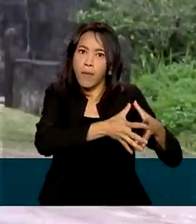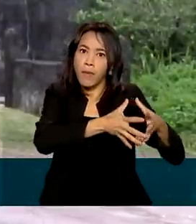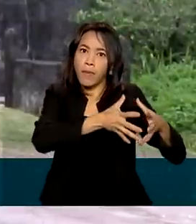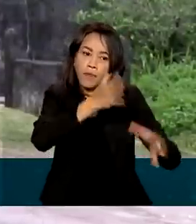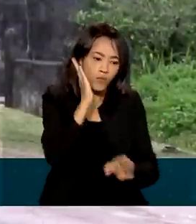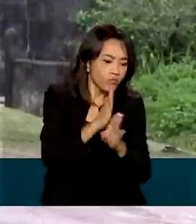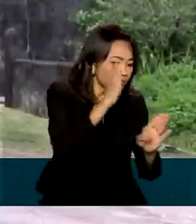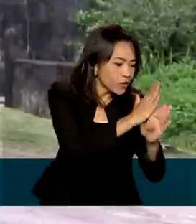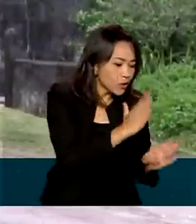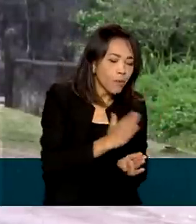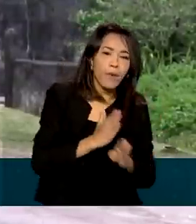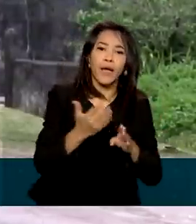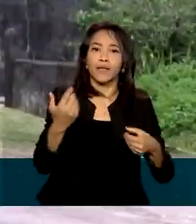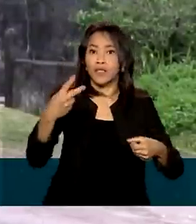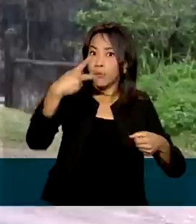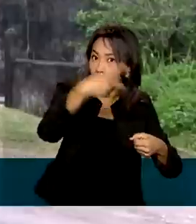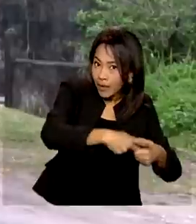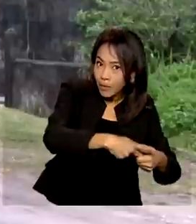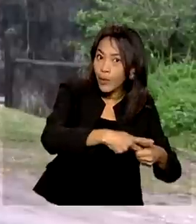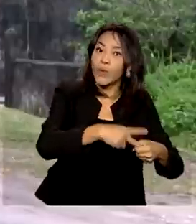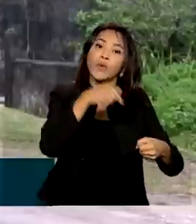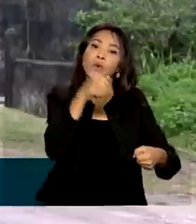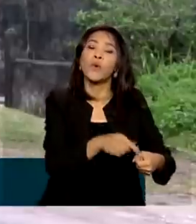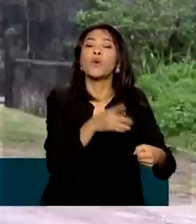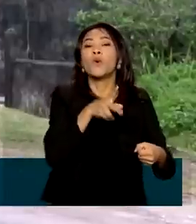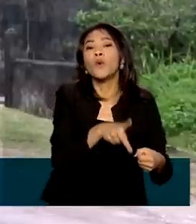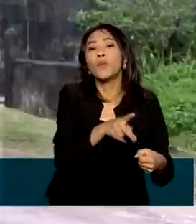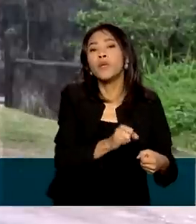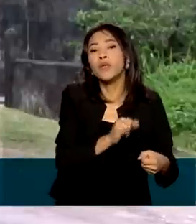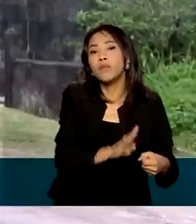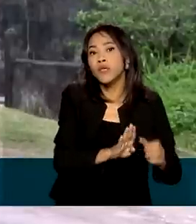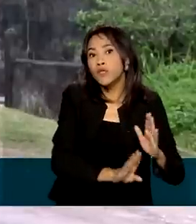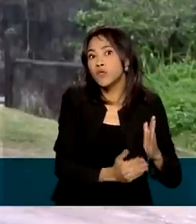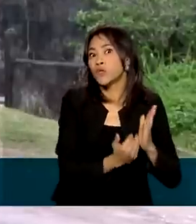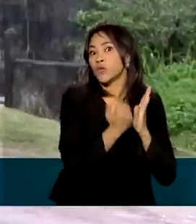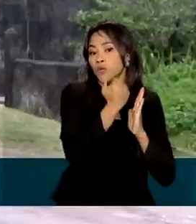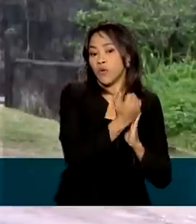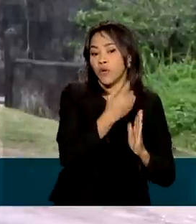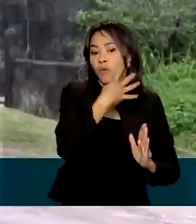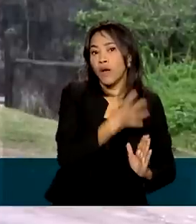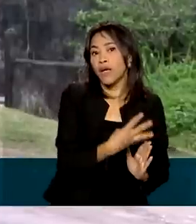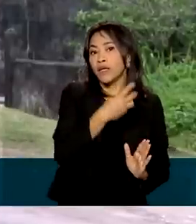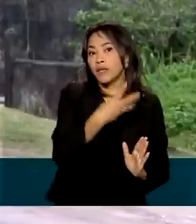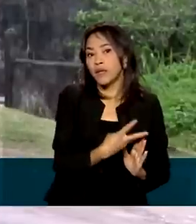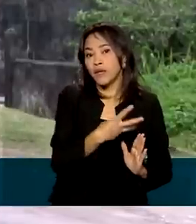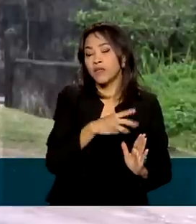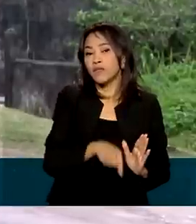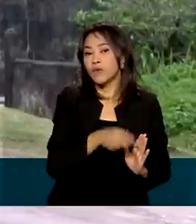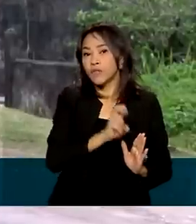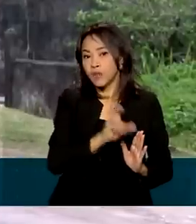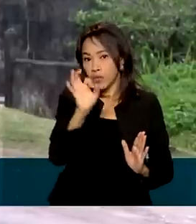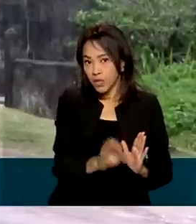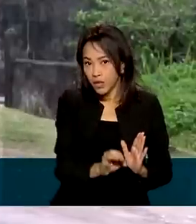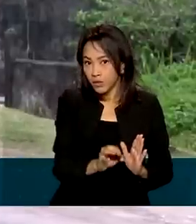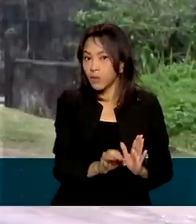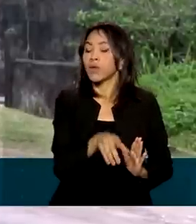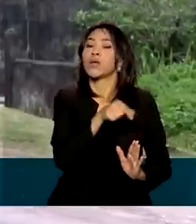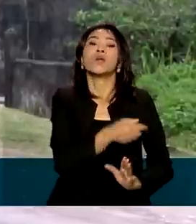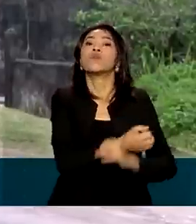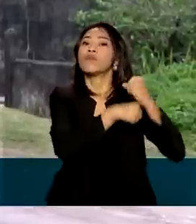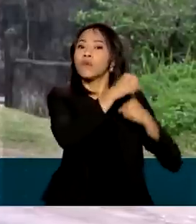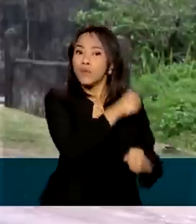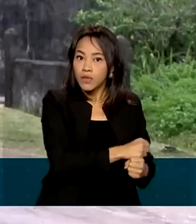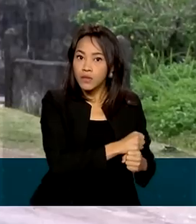petróleo. O produto interno bruto do país subiu 43,5% em 2020. Esse